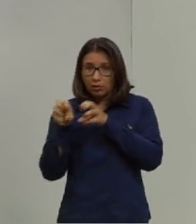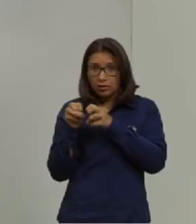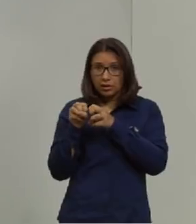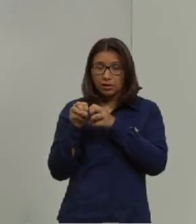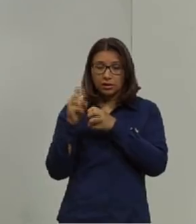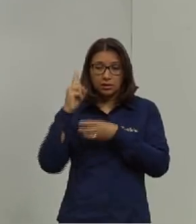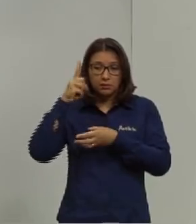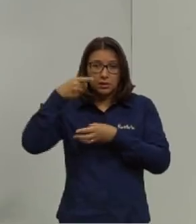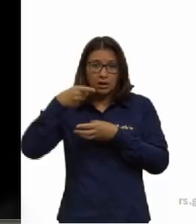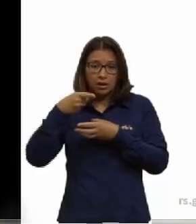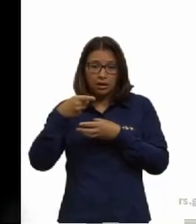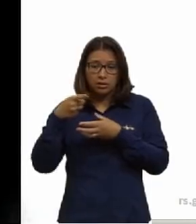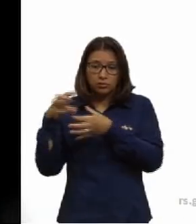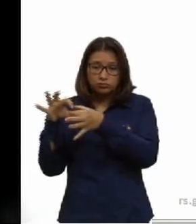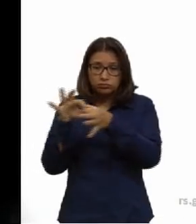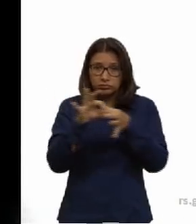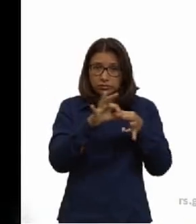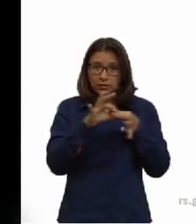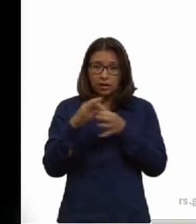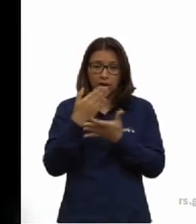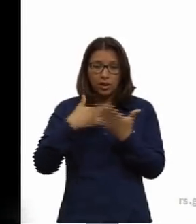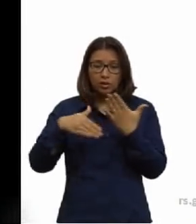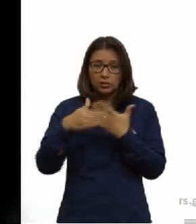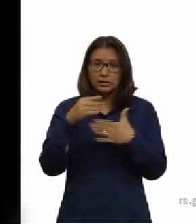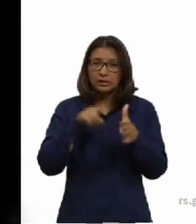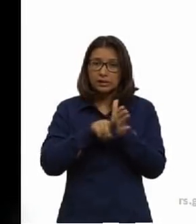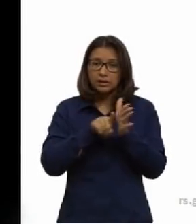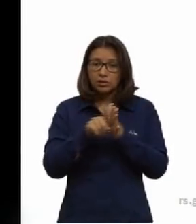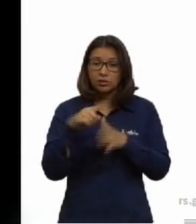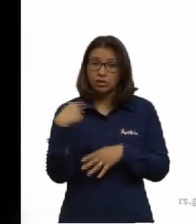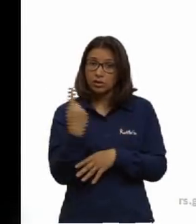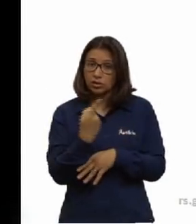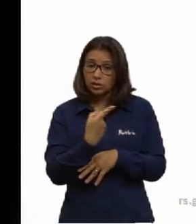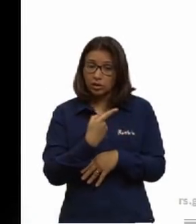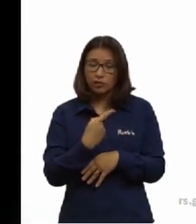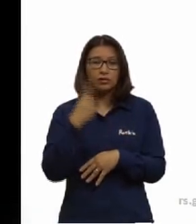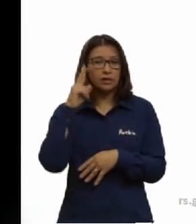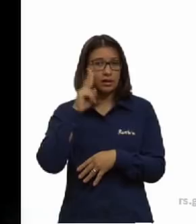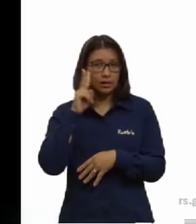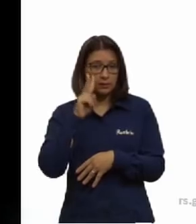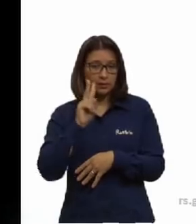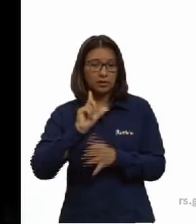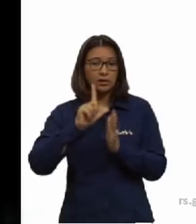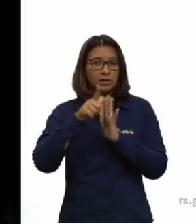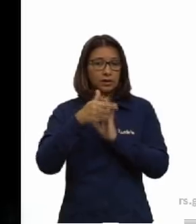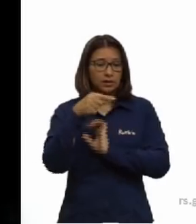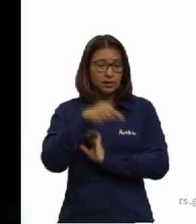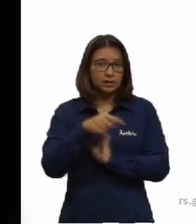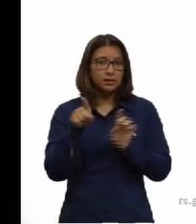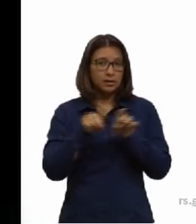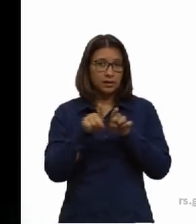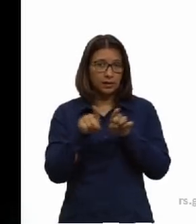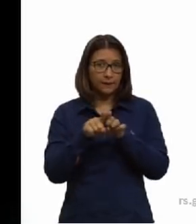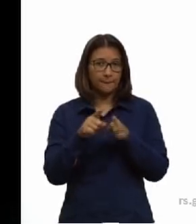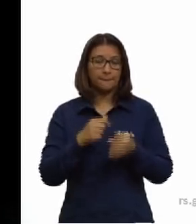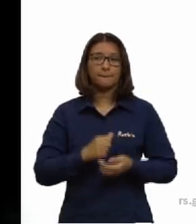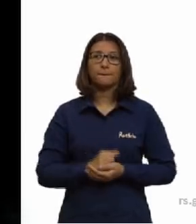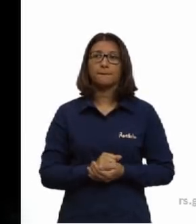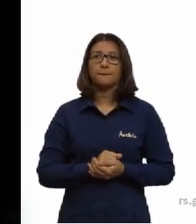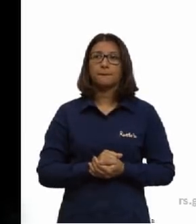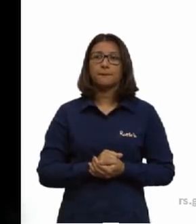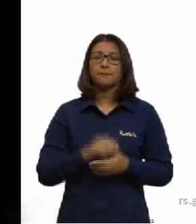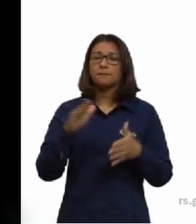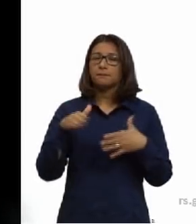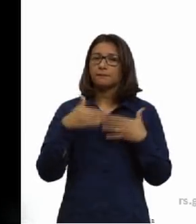diretamente ligados a todas essas questões. E a gente vai estar lembrando deles aí. Então, vamos